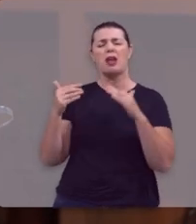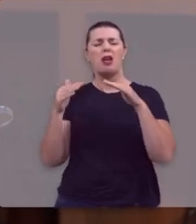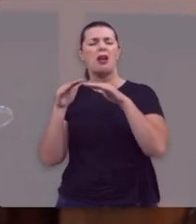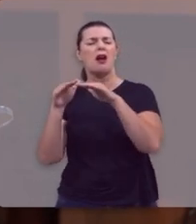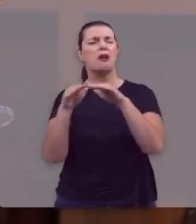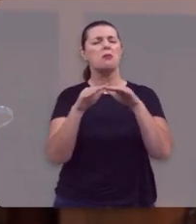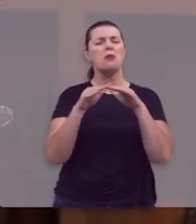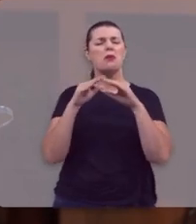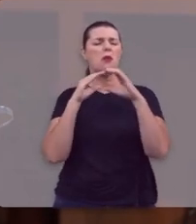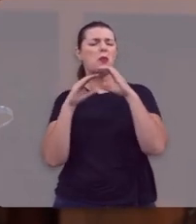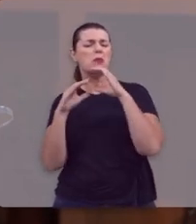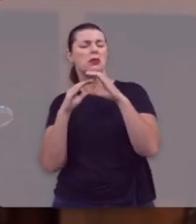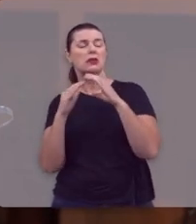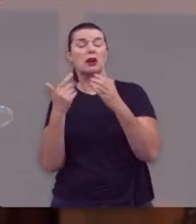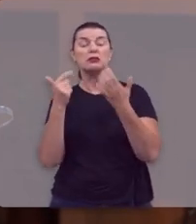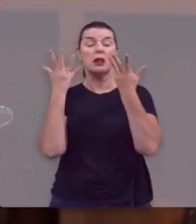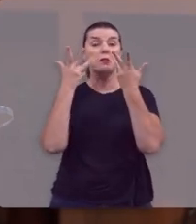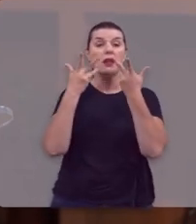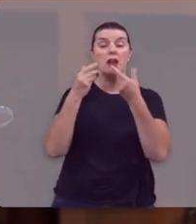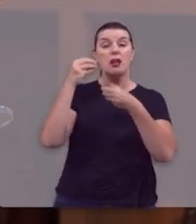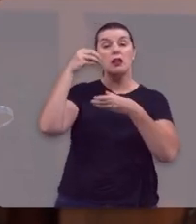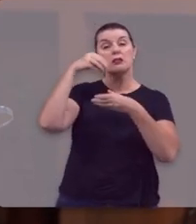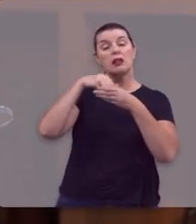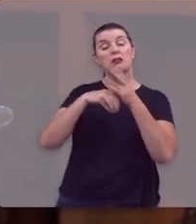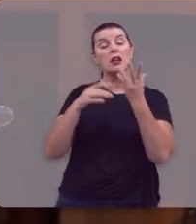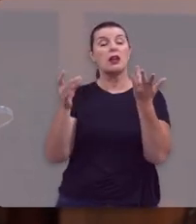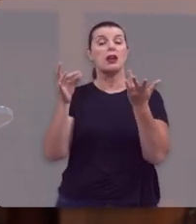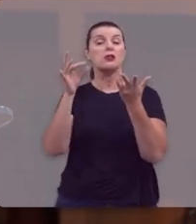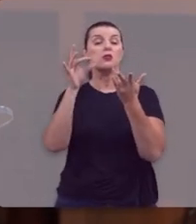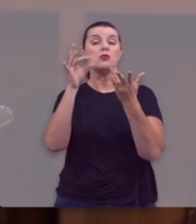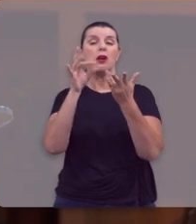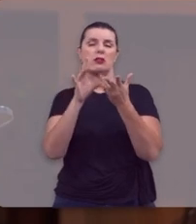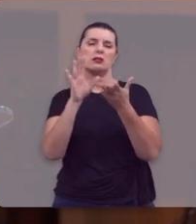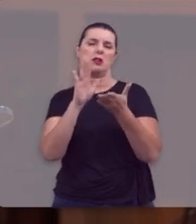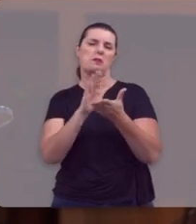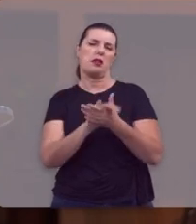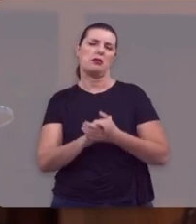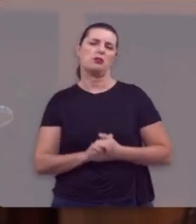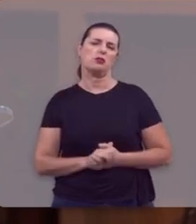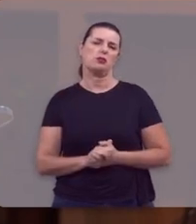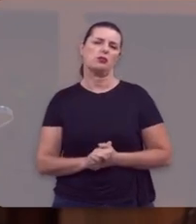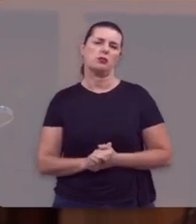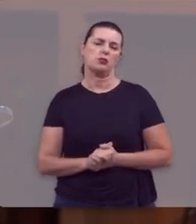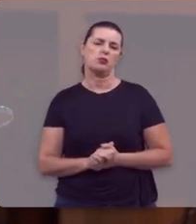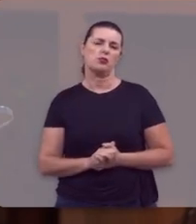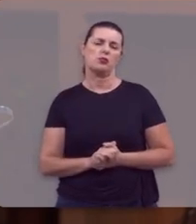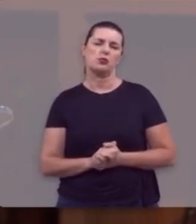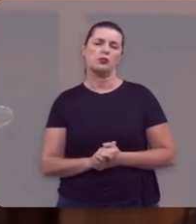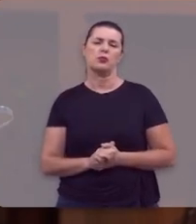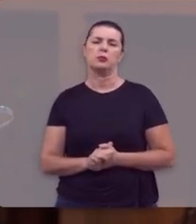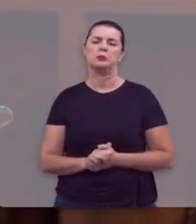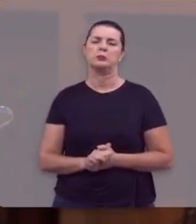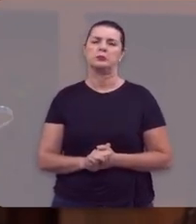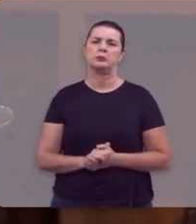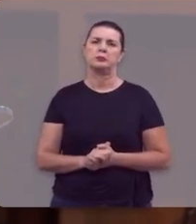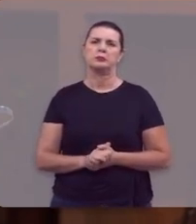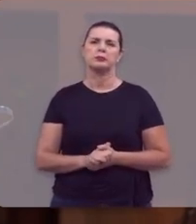têm amor, não têm harmonia, Não têm comunicação, não têm beleza, não têm elogio, não têm romantismo.